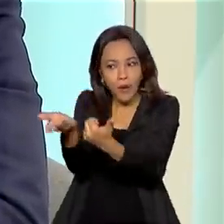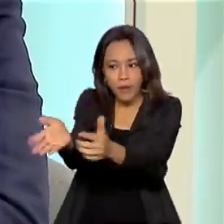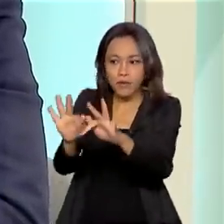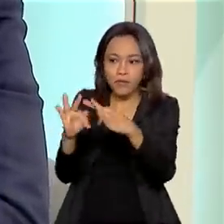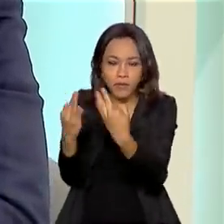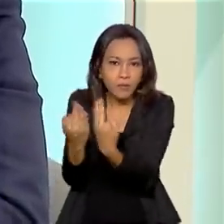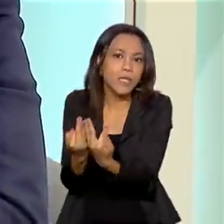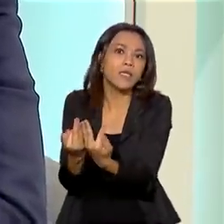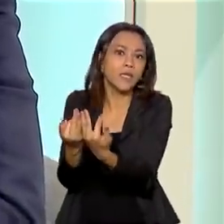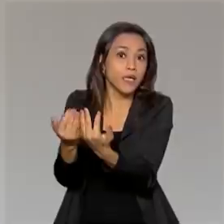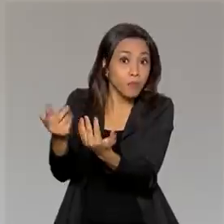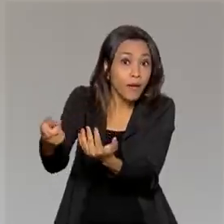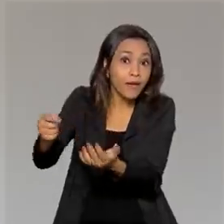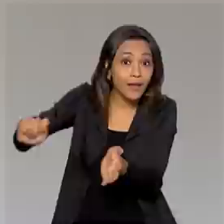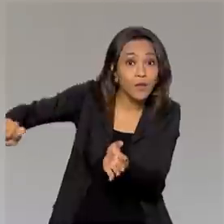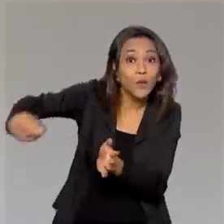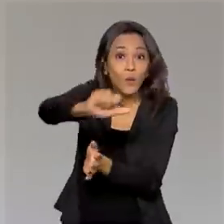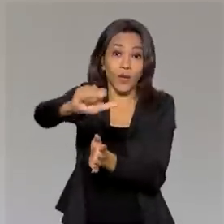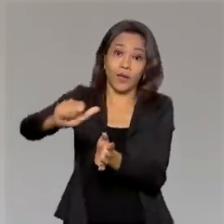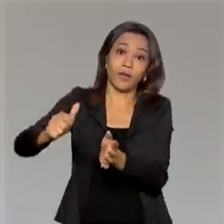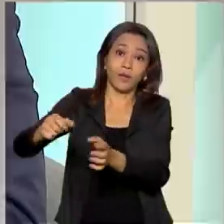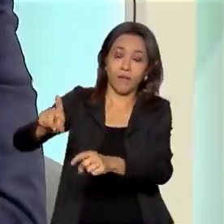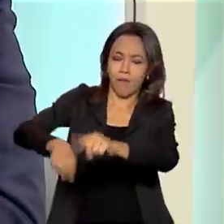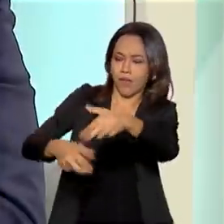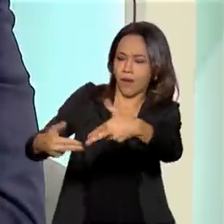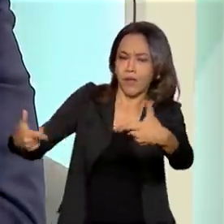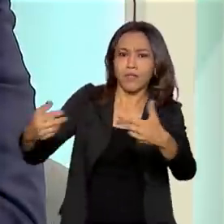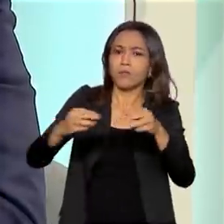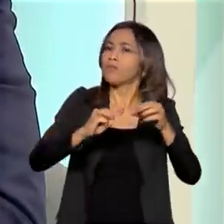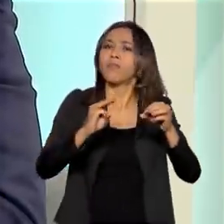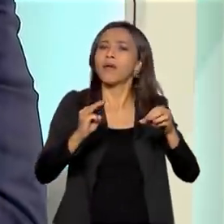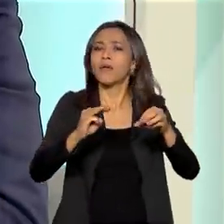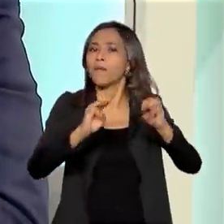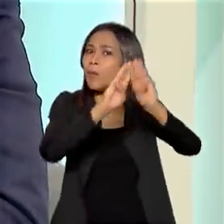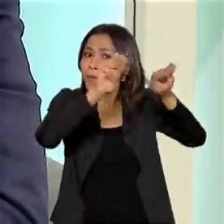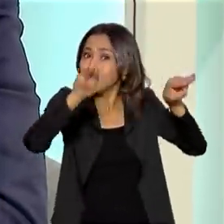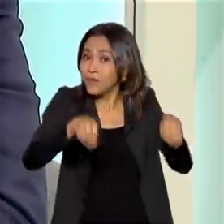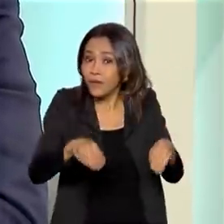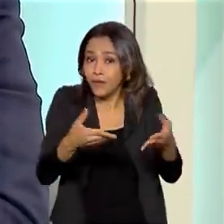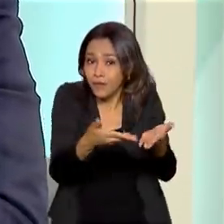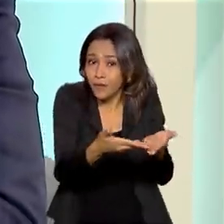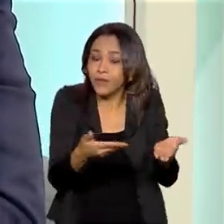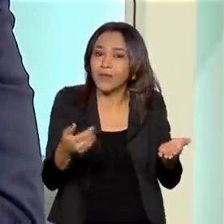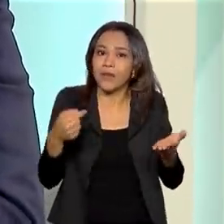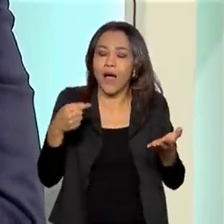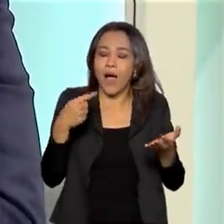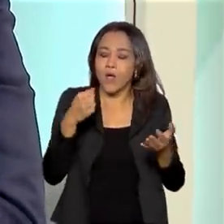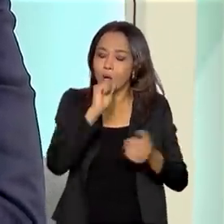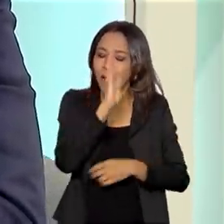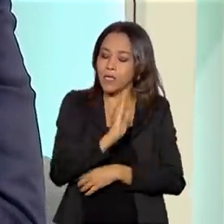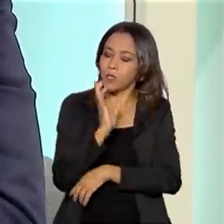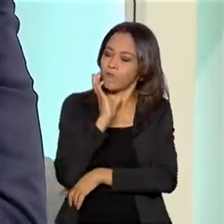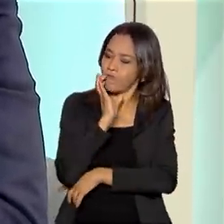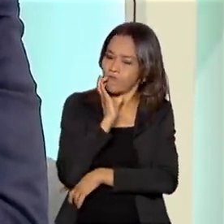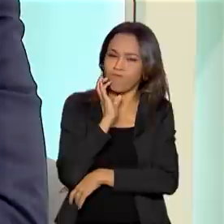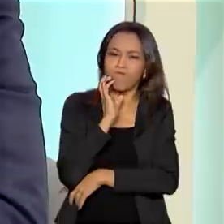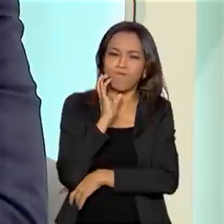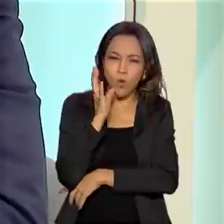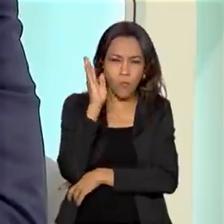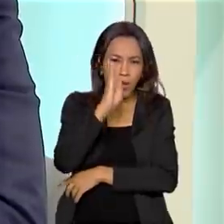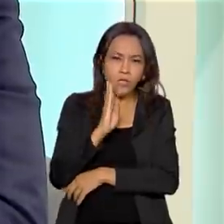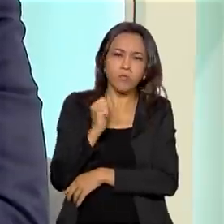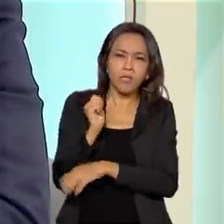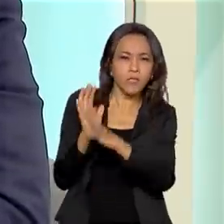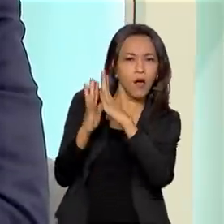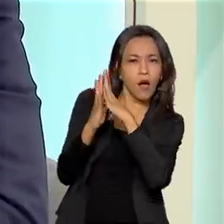beneficia, inclusive... Então, isso é estimulado de uma maneira que o Brasil precisa rever. Nós estamos em